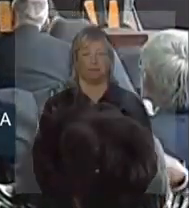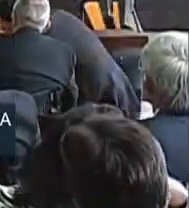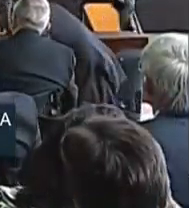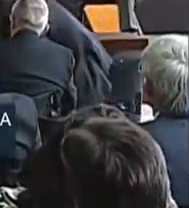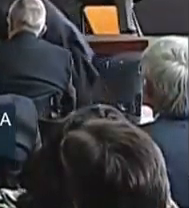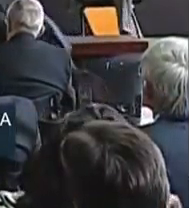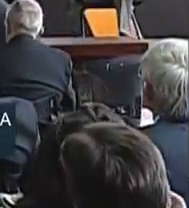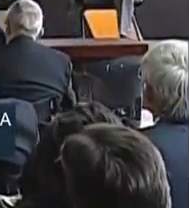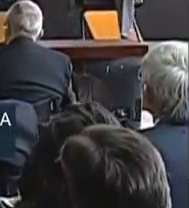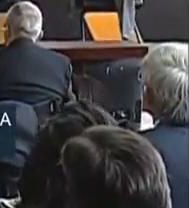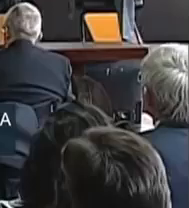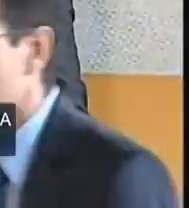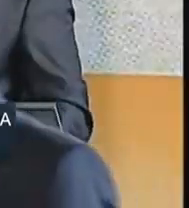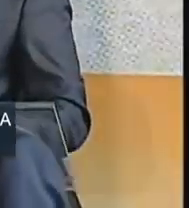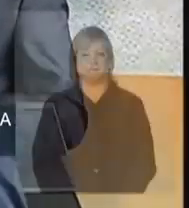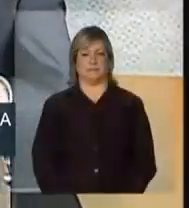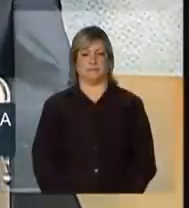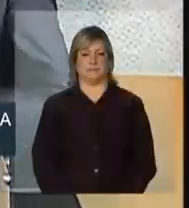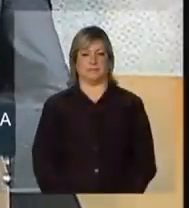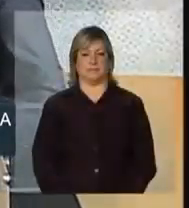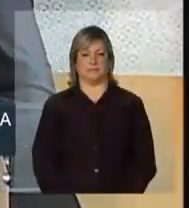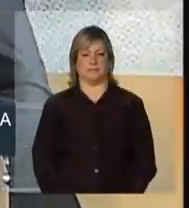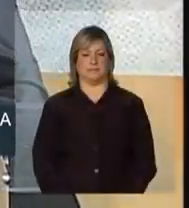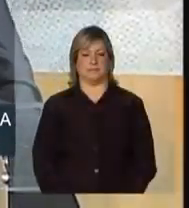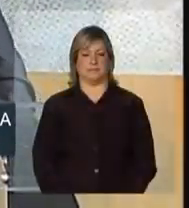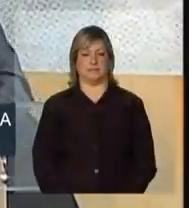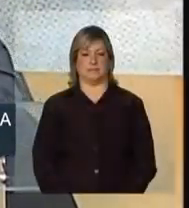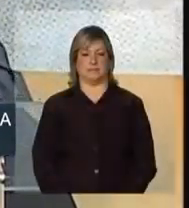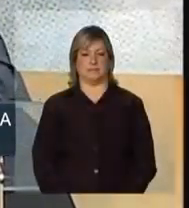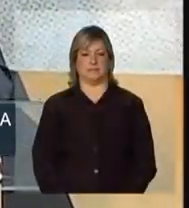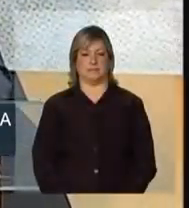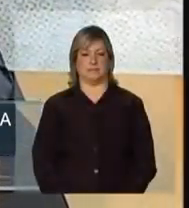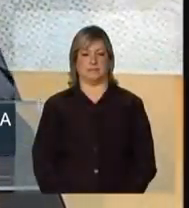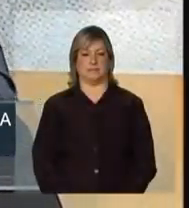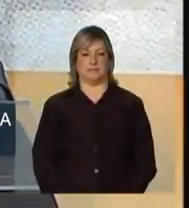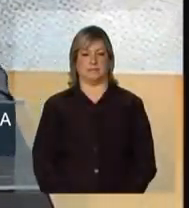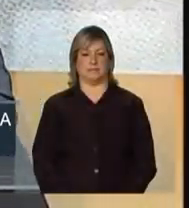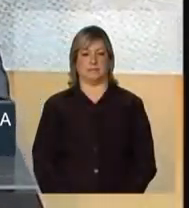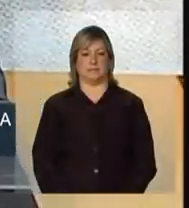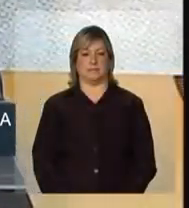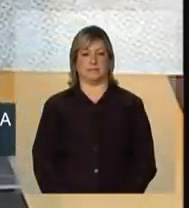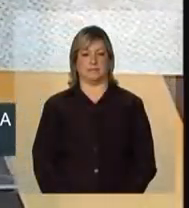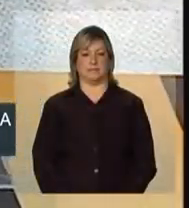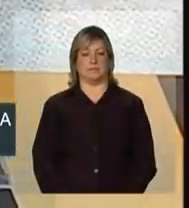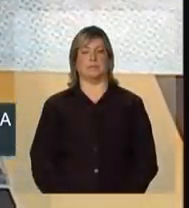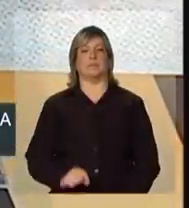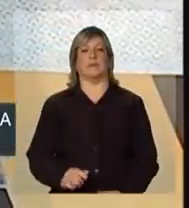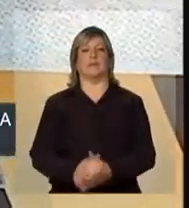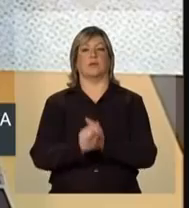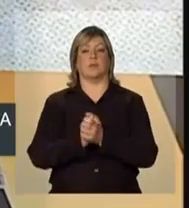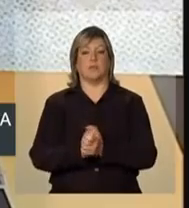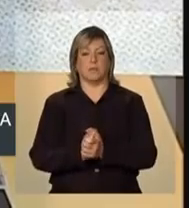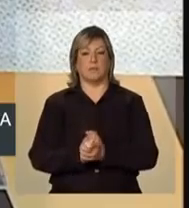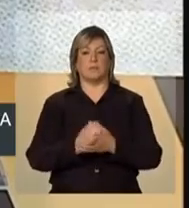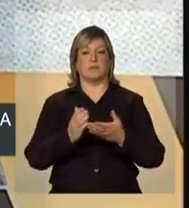queria cumprimentar